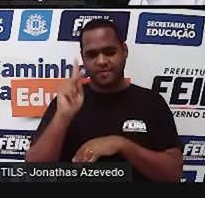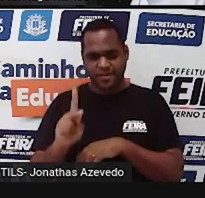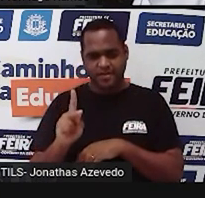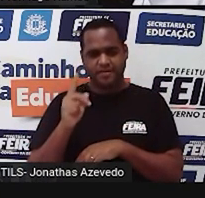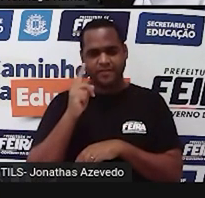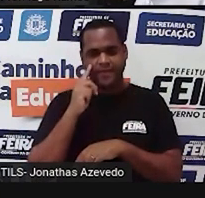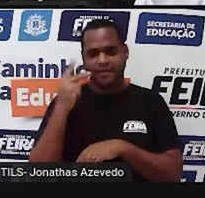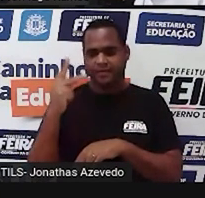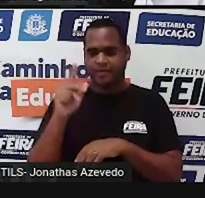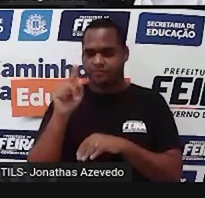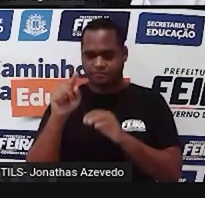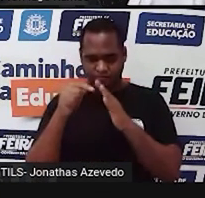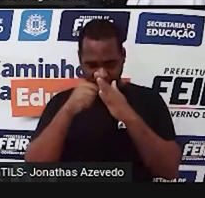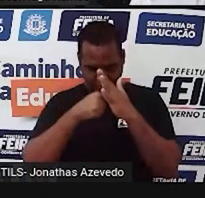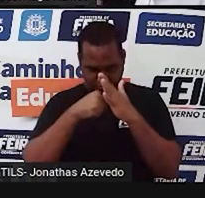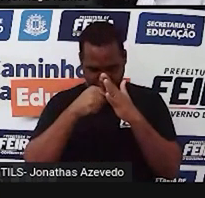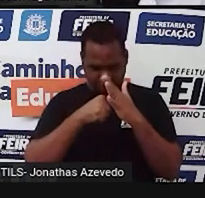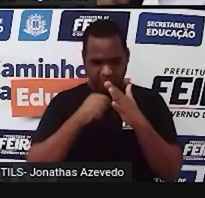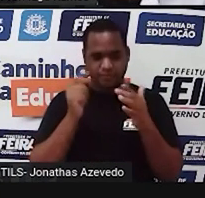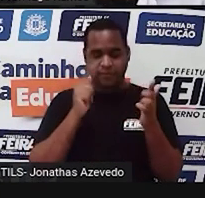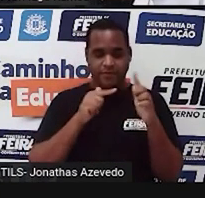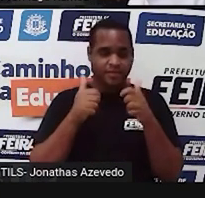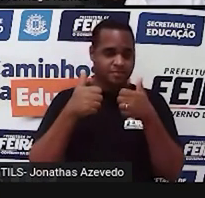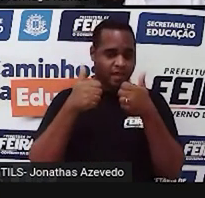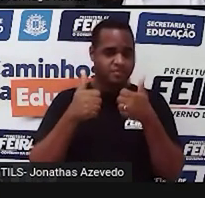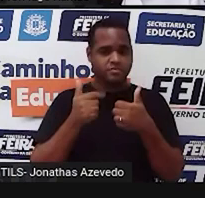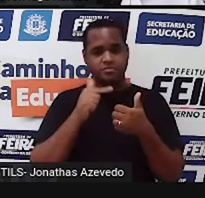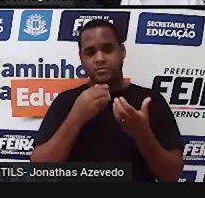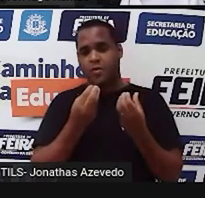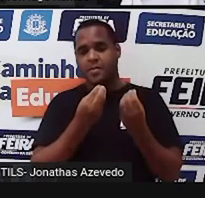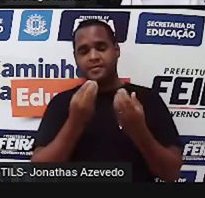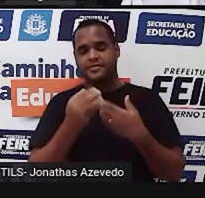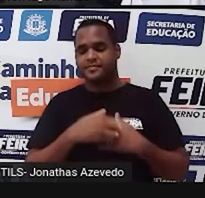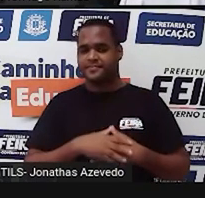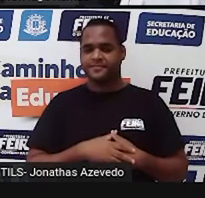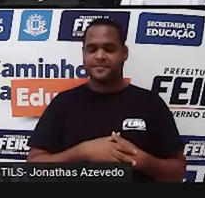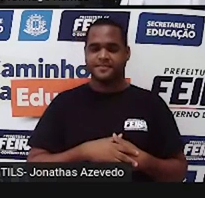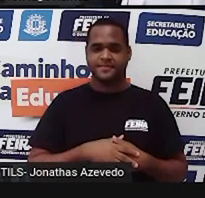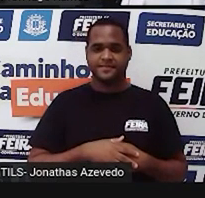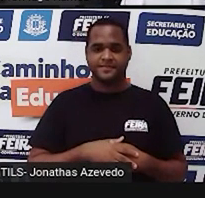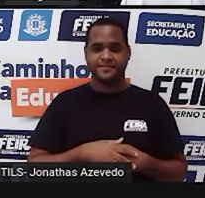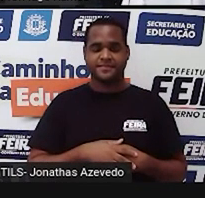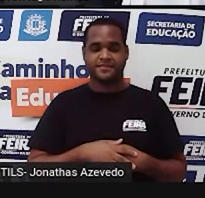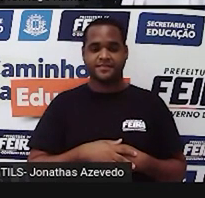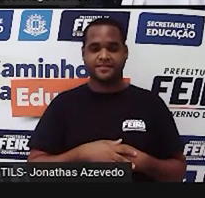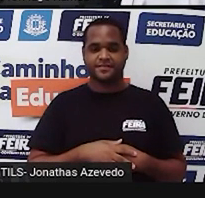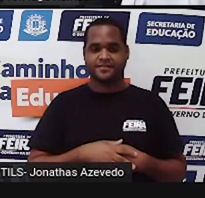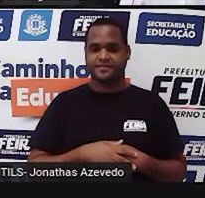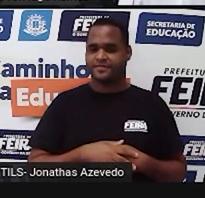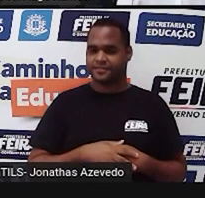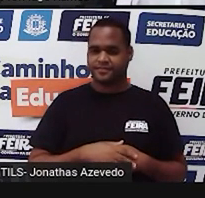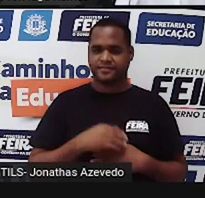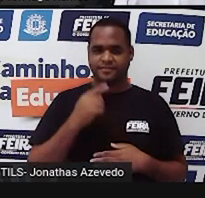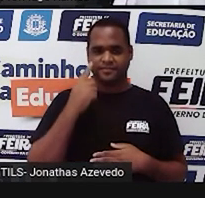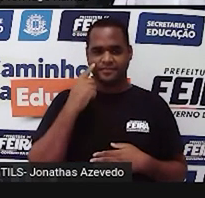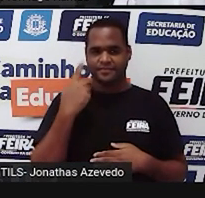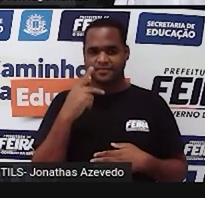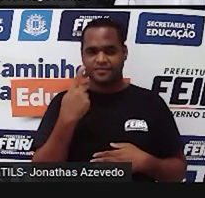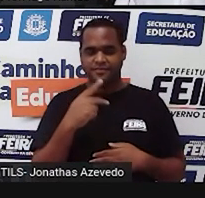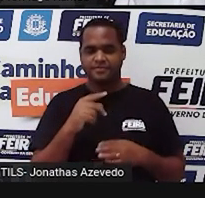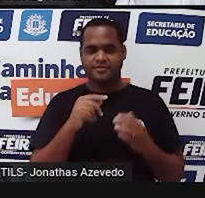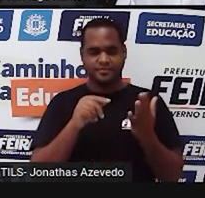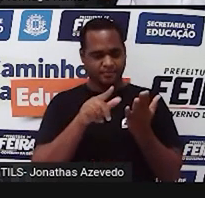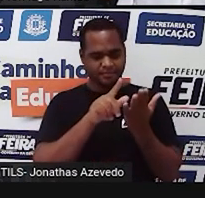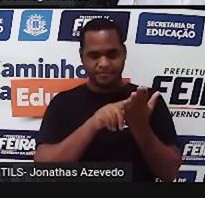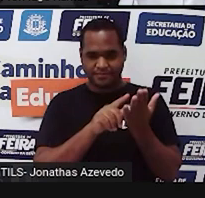mesmo fazendo essa avaliação com você mesmo. Tá bom? Bom, então, pra isso, que tal você